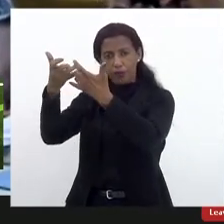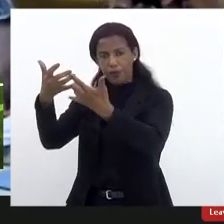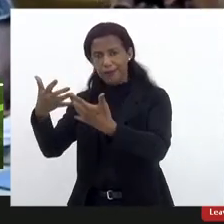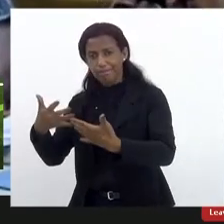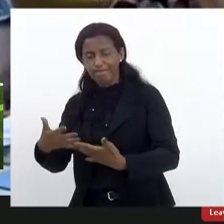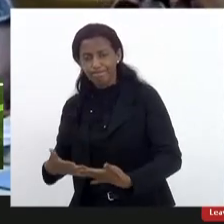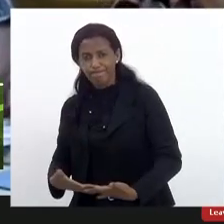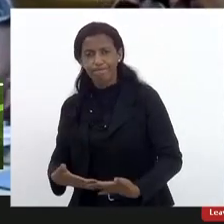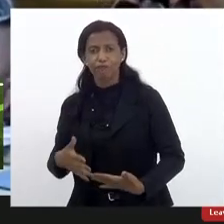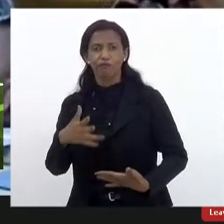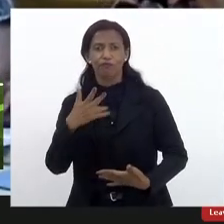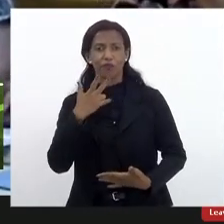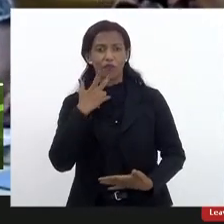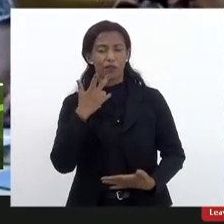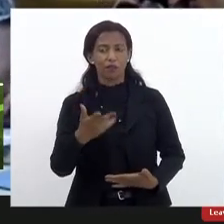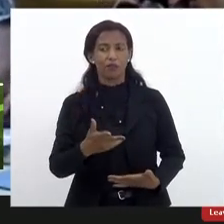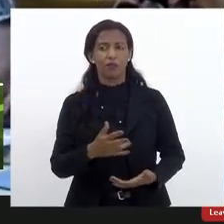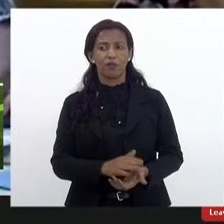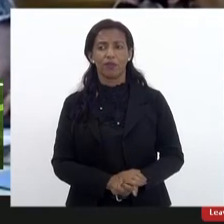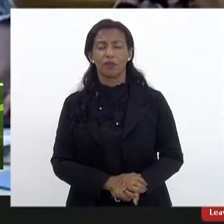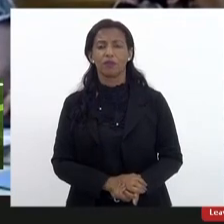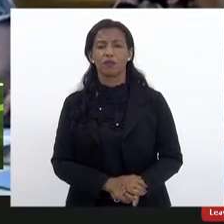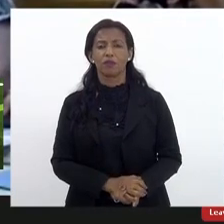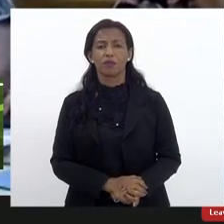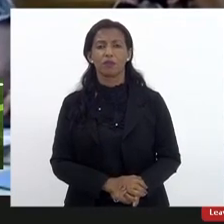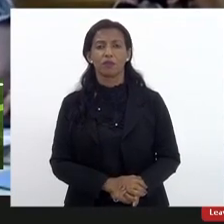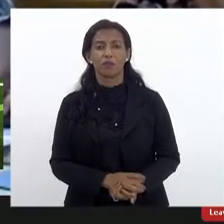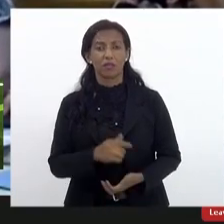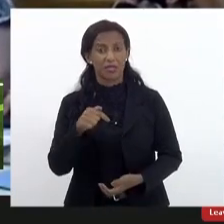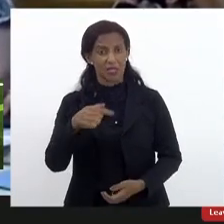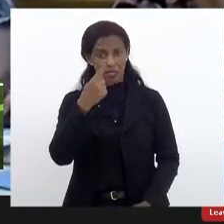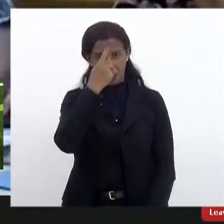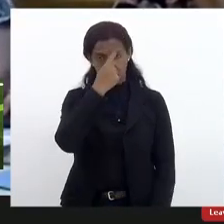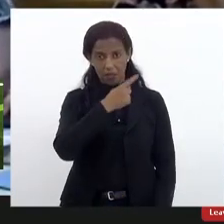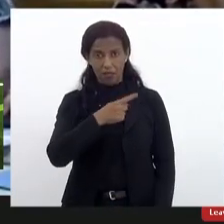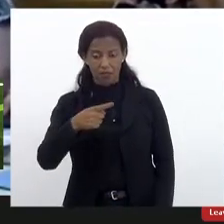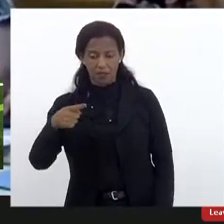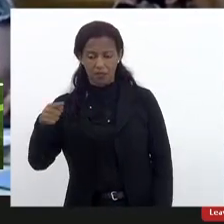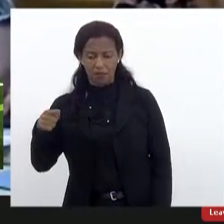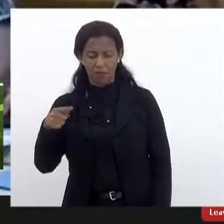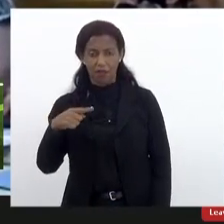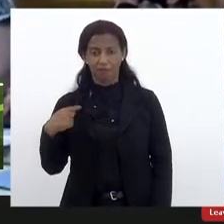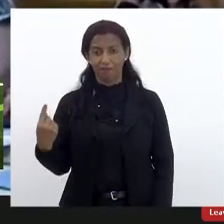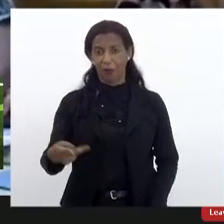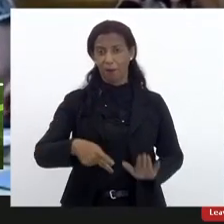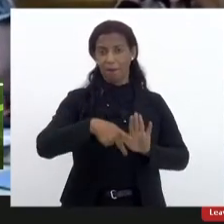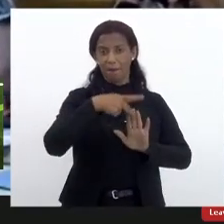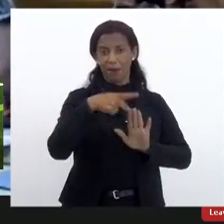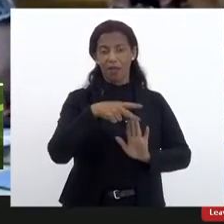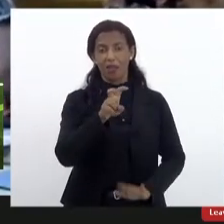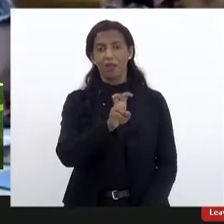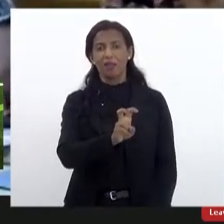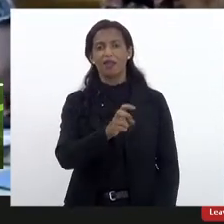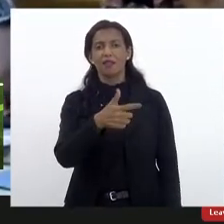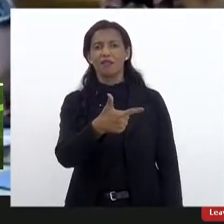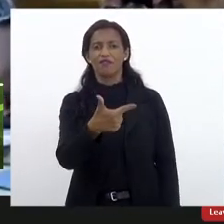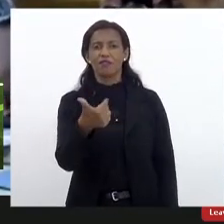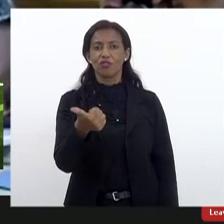nesse último, nesse último semana, né, nós tivemos a portaria número 521,